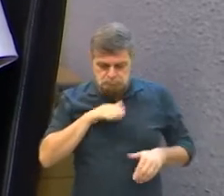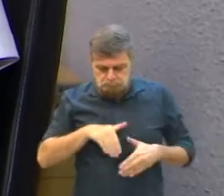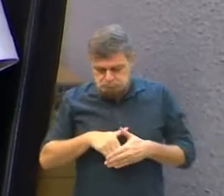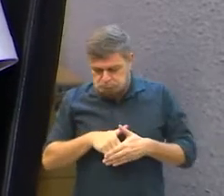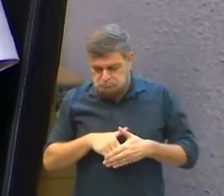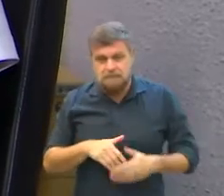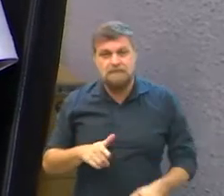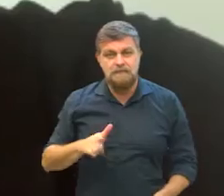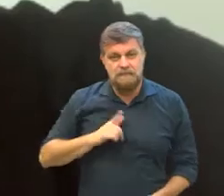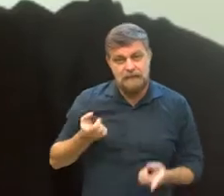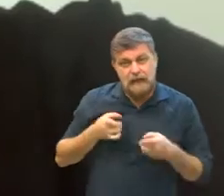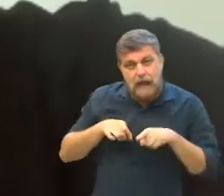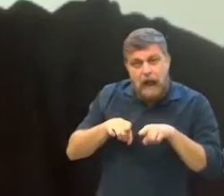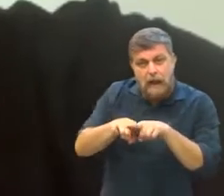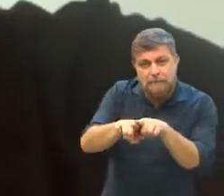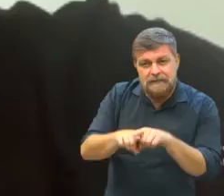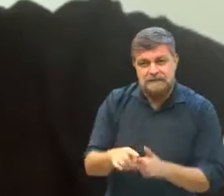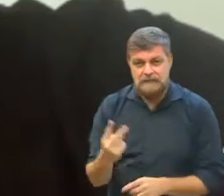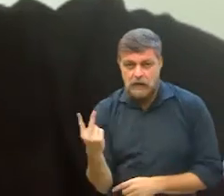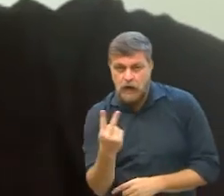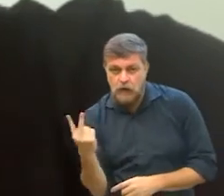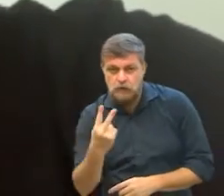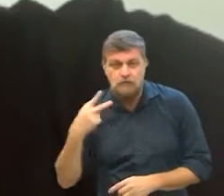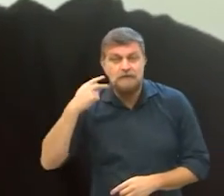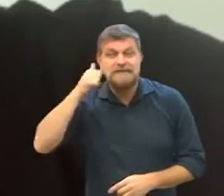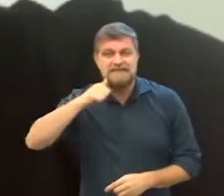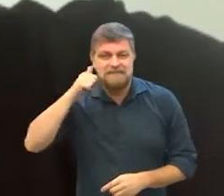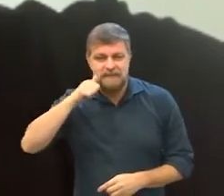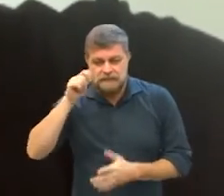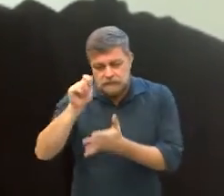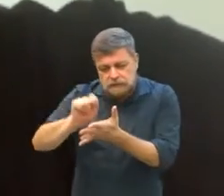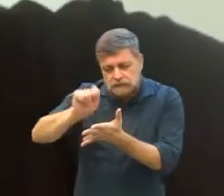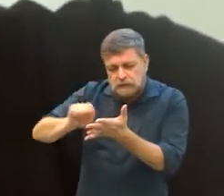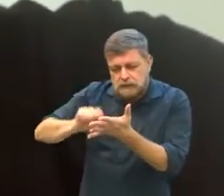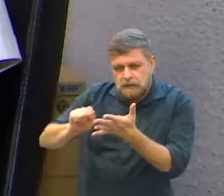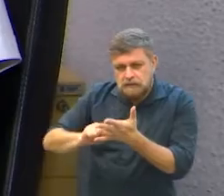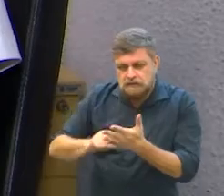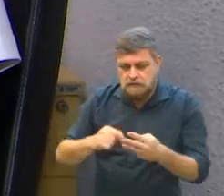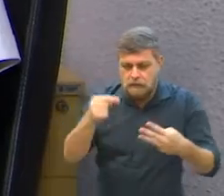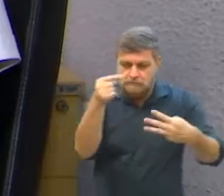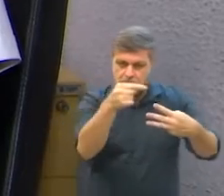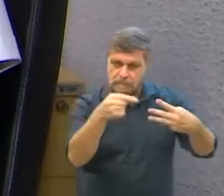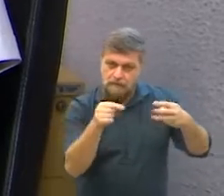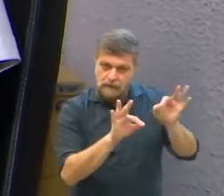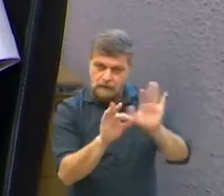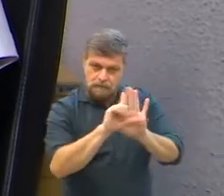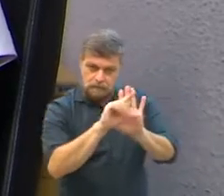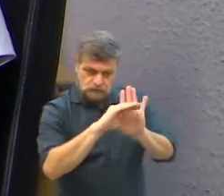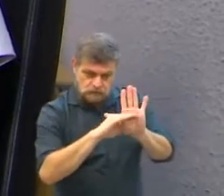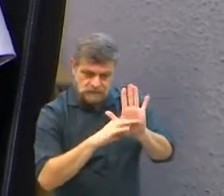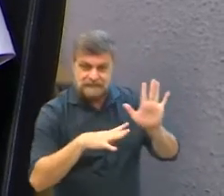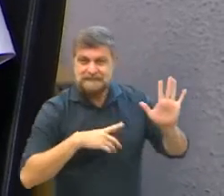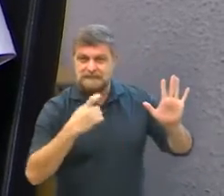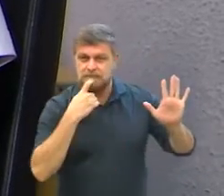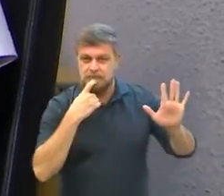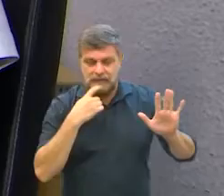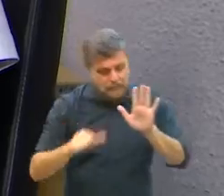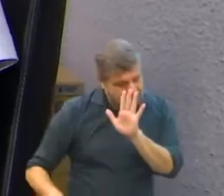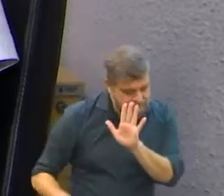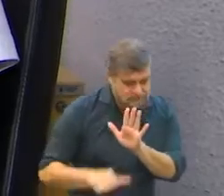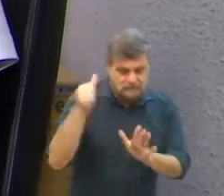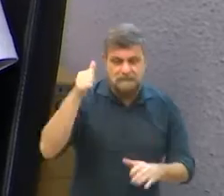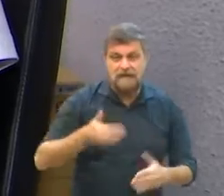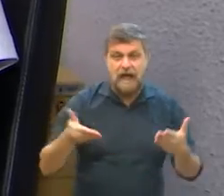do que antes em casa. A parceria entre duas mulheres enquanto vereadoras para criar esta série de projetos de lei em